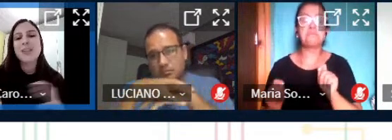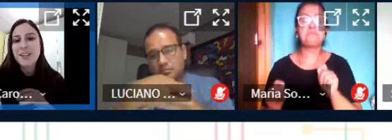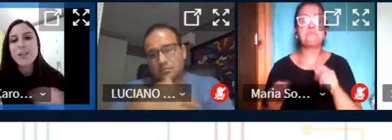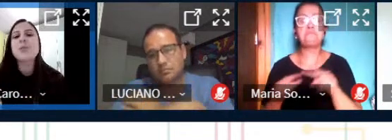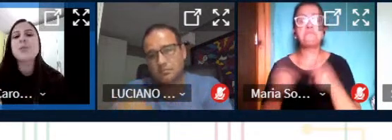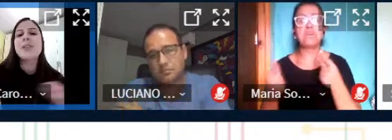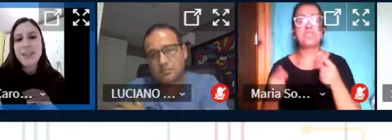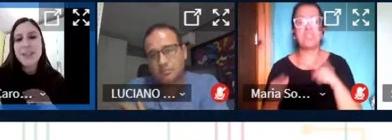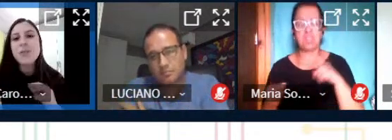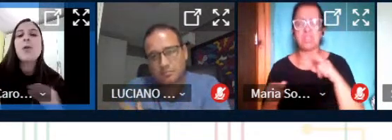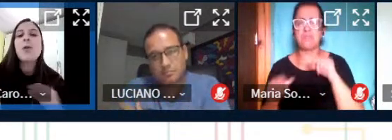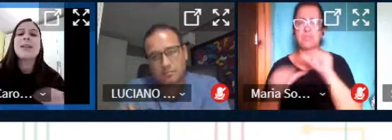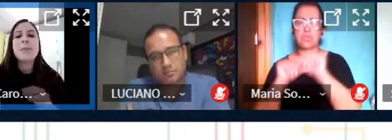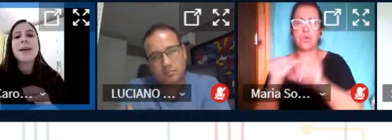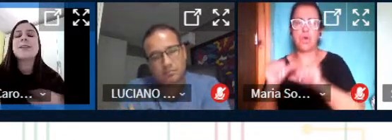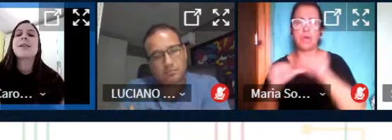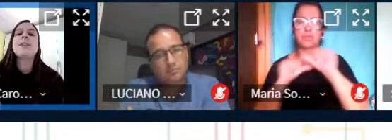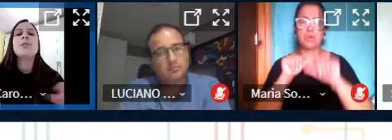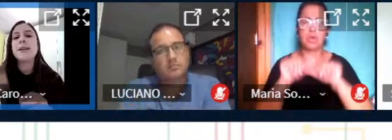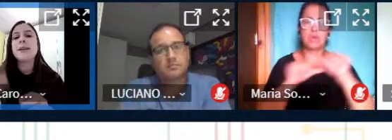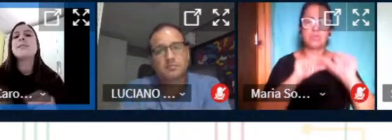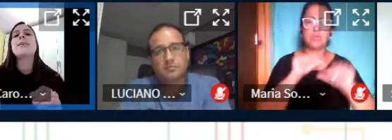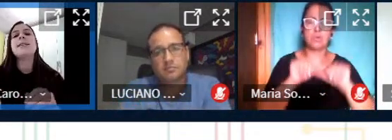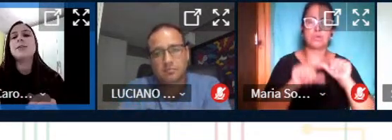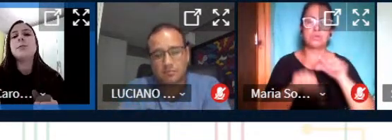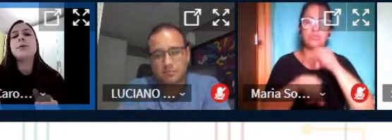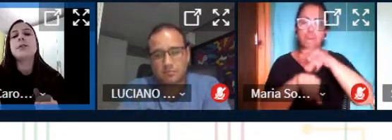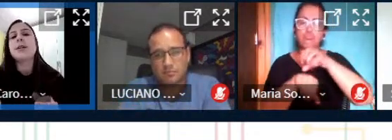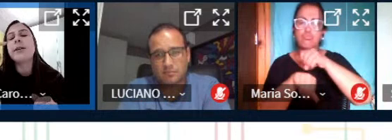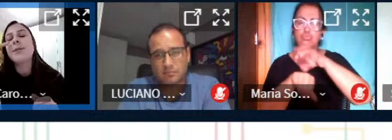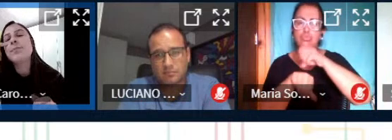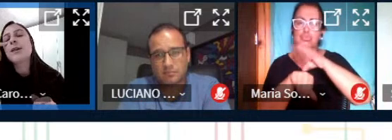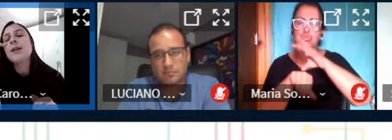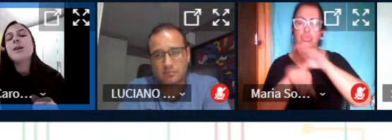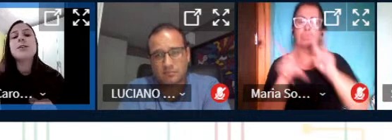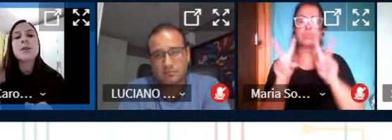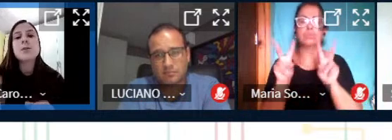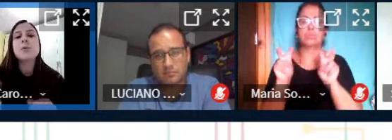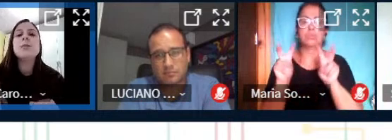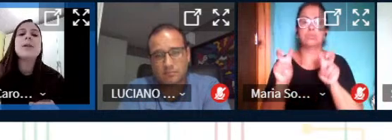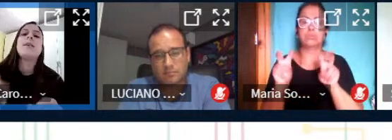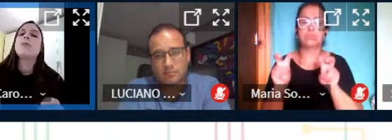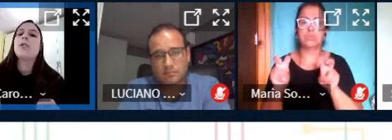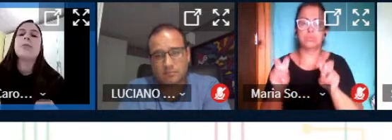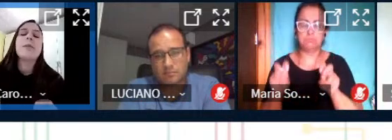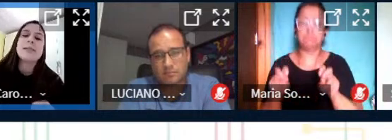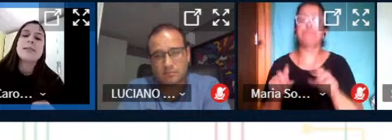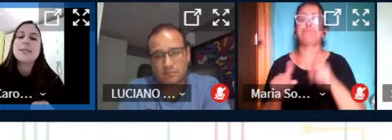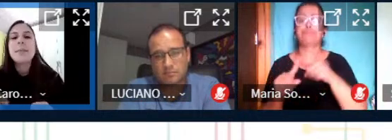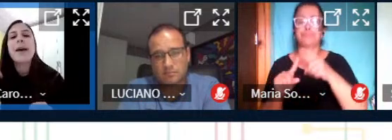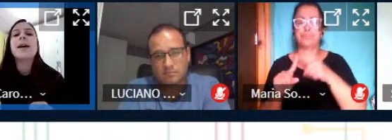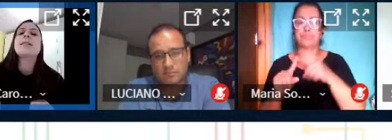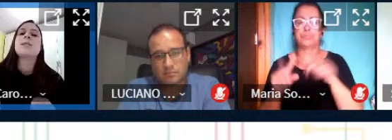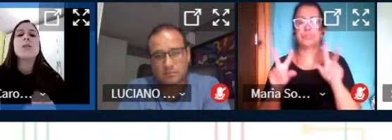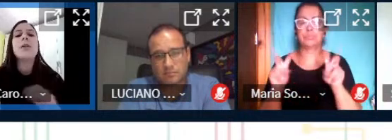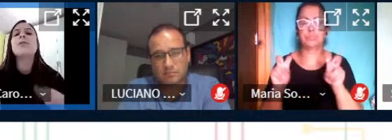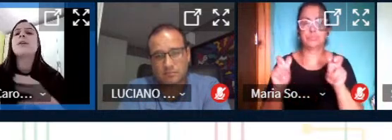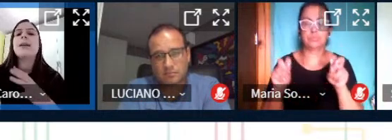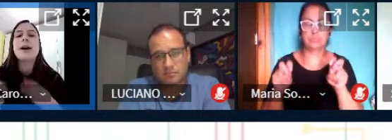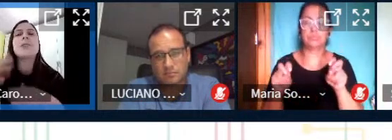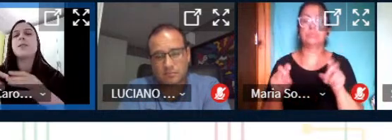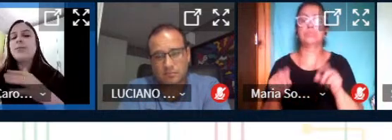dos coordenadores sugerindo uma temática que envolvesse esse tipo de assunto né que envolve mais ciência aberta